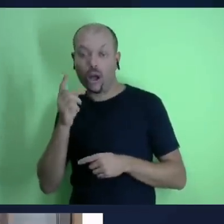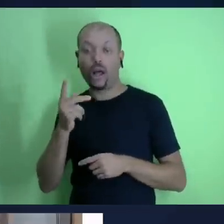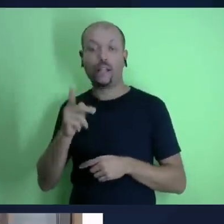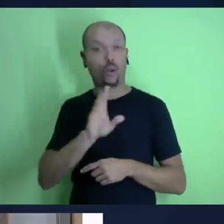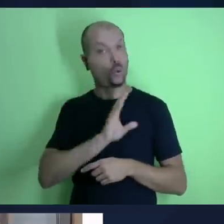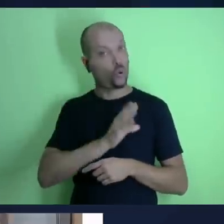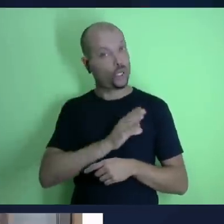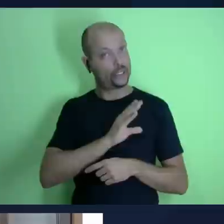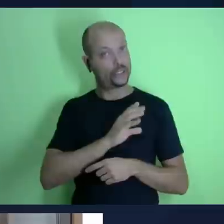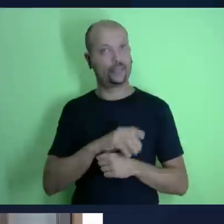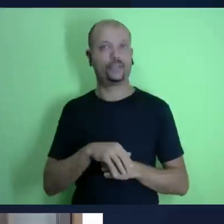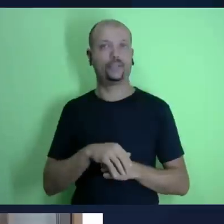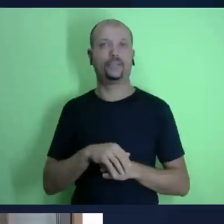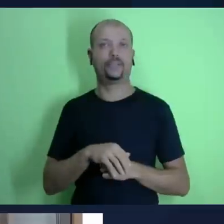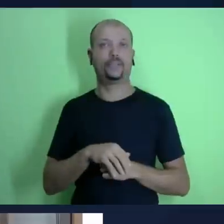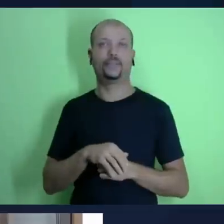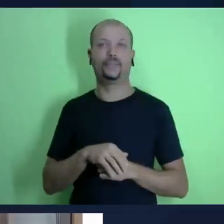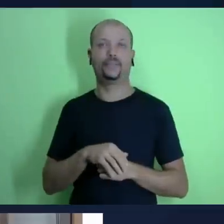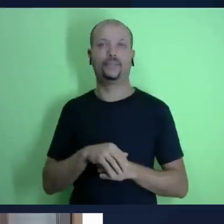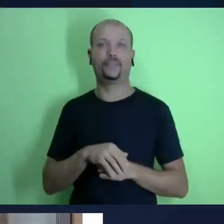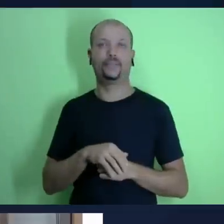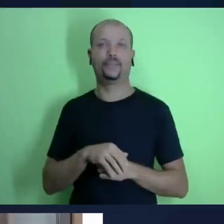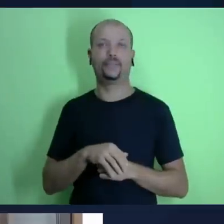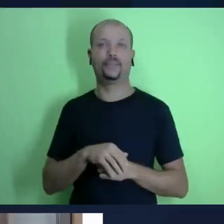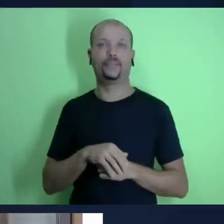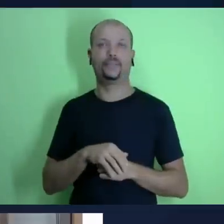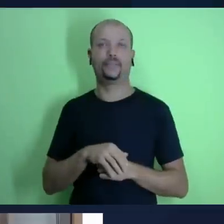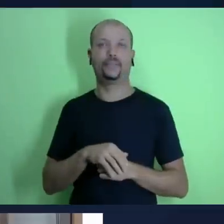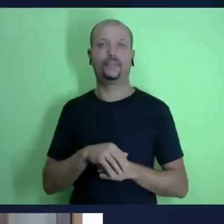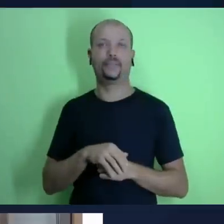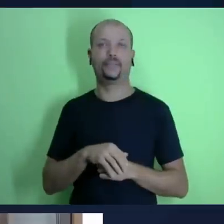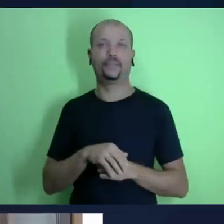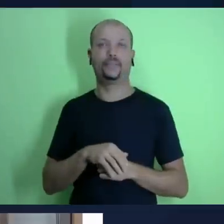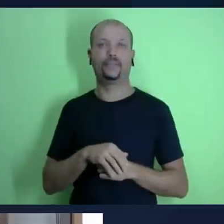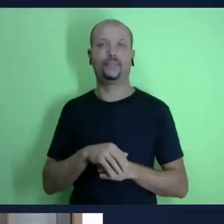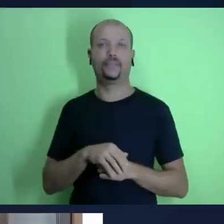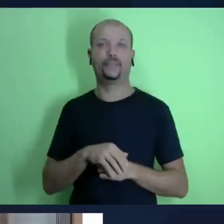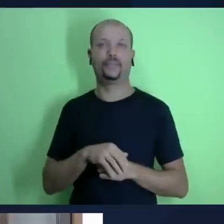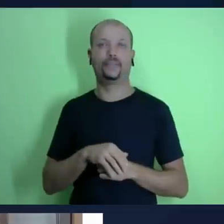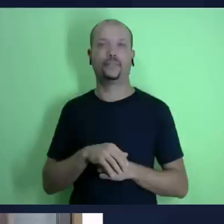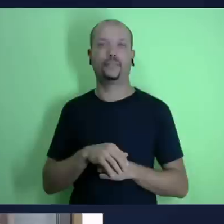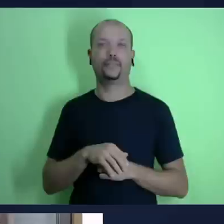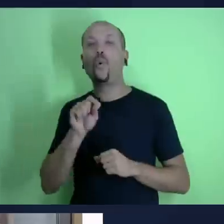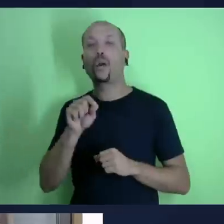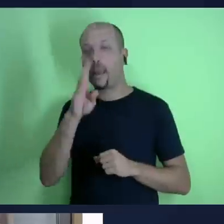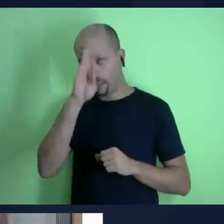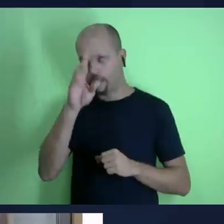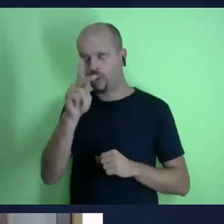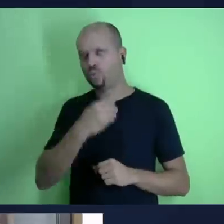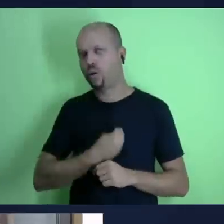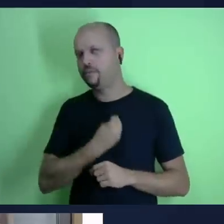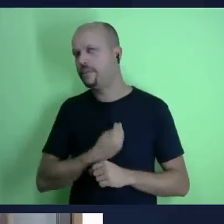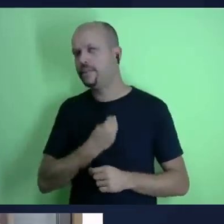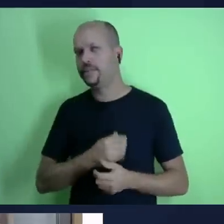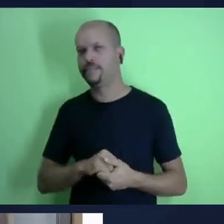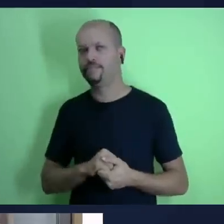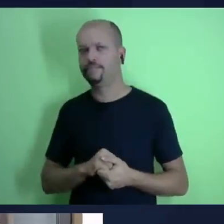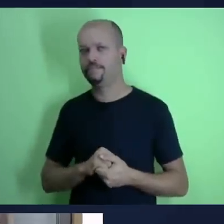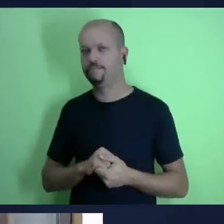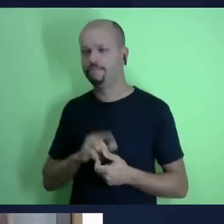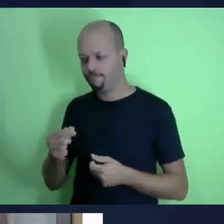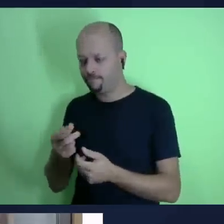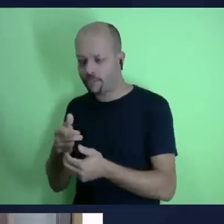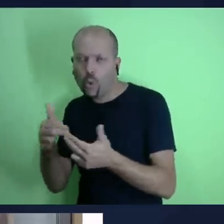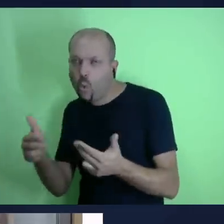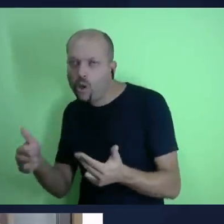preocupado pensando né nos móveis e móveis e automóveis né como se fala por aí